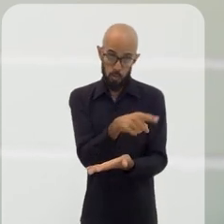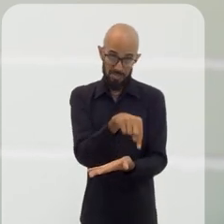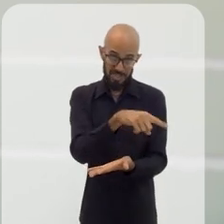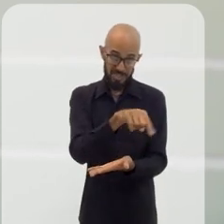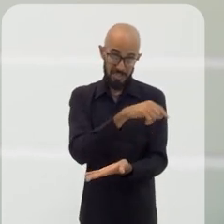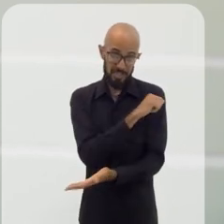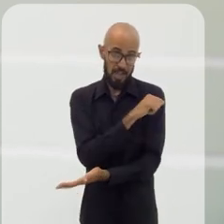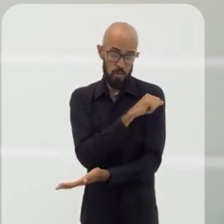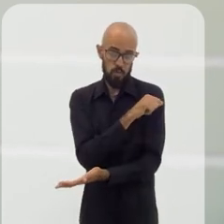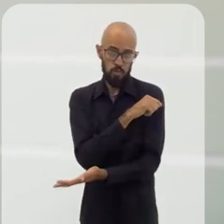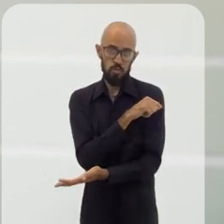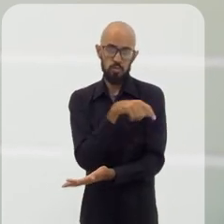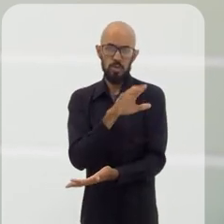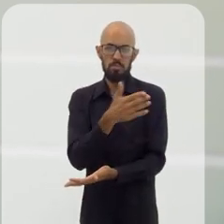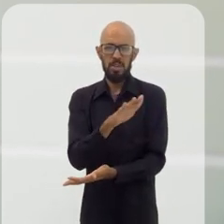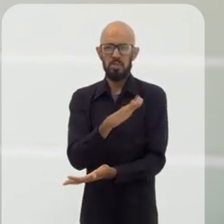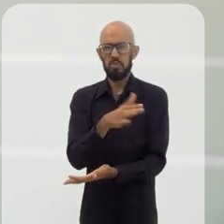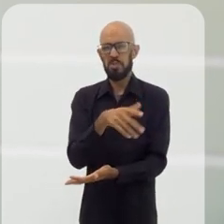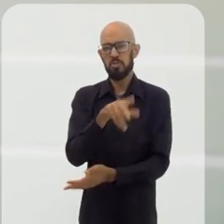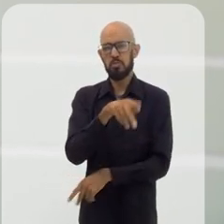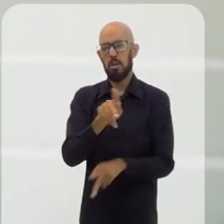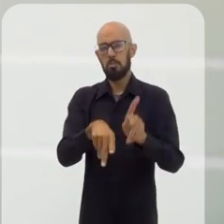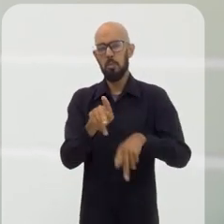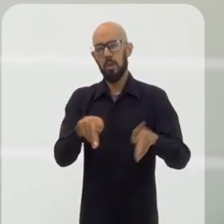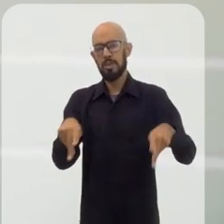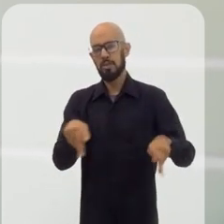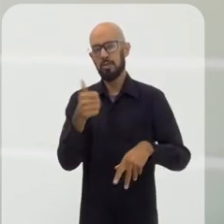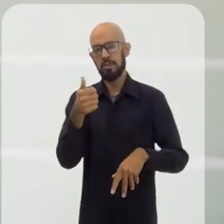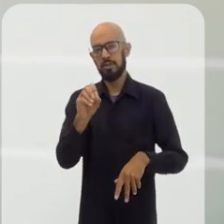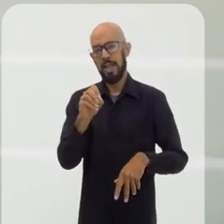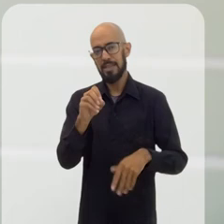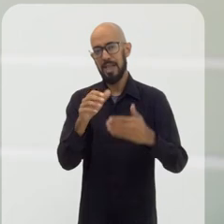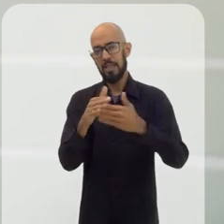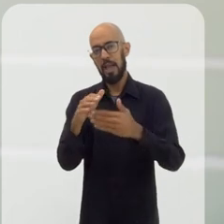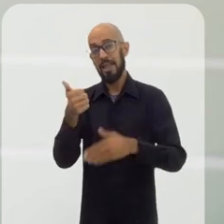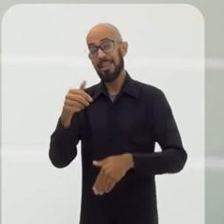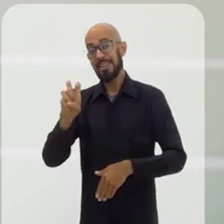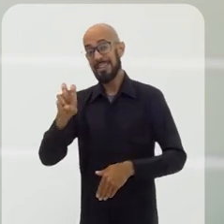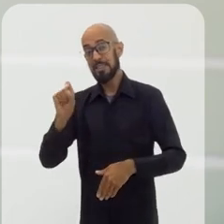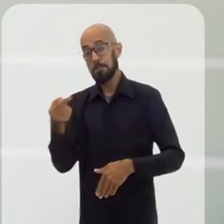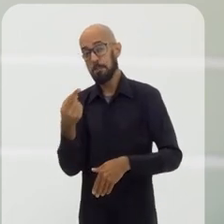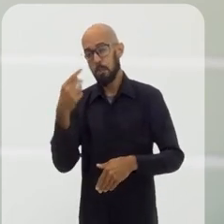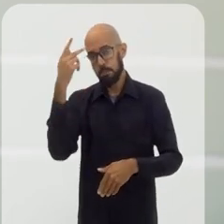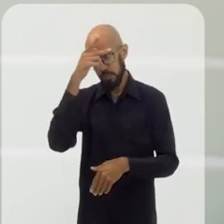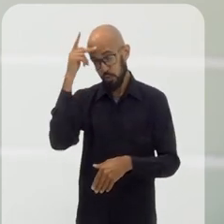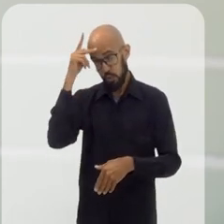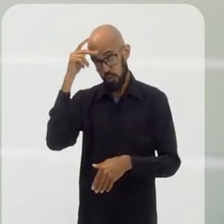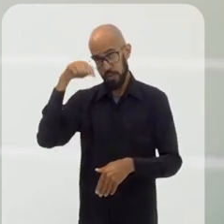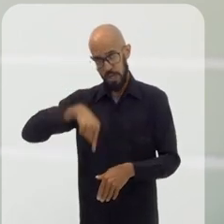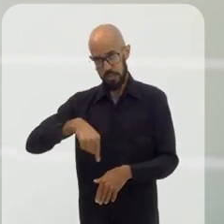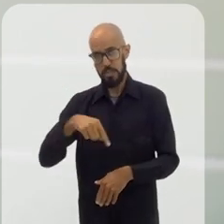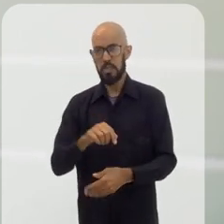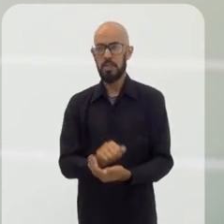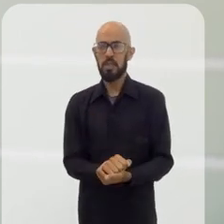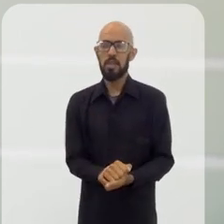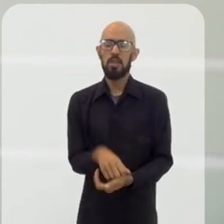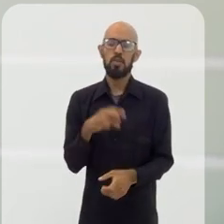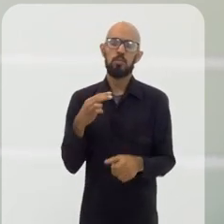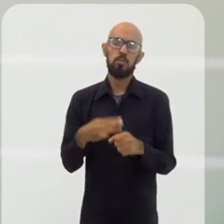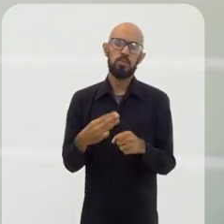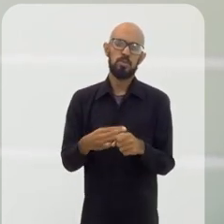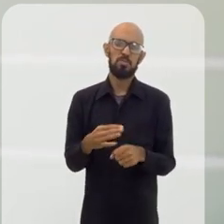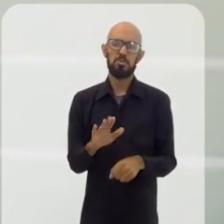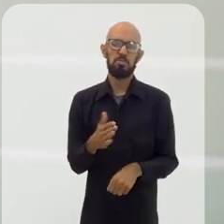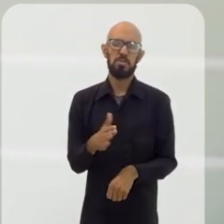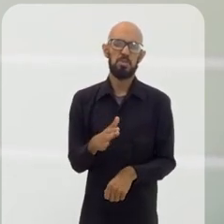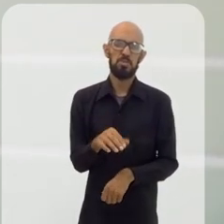consumo desses alunos, que gira em torno de uma população flutuante de 10 mil a 15 mil pessoas no município. Nós somos